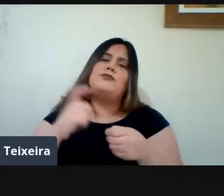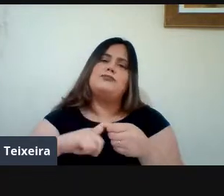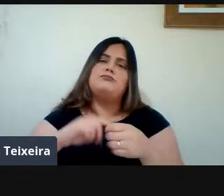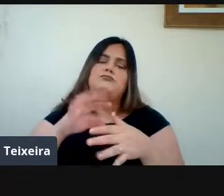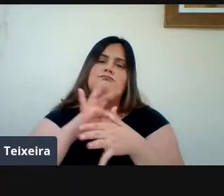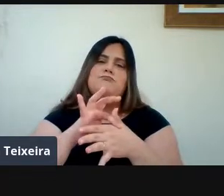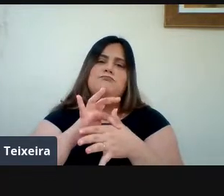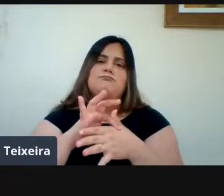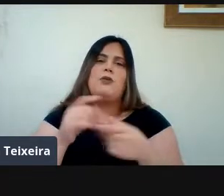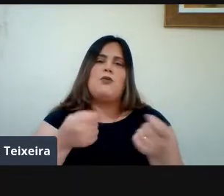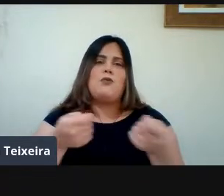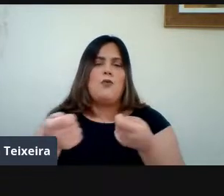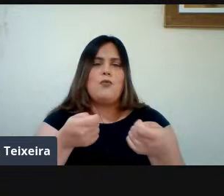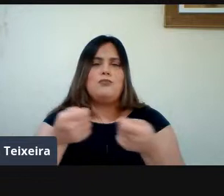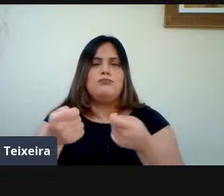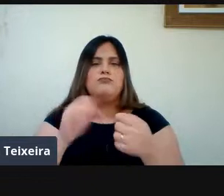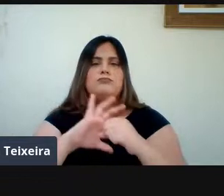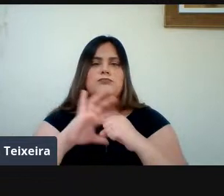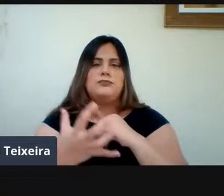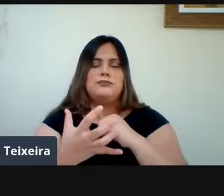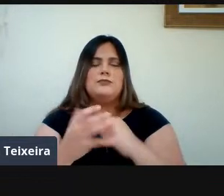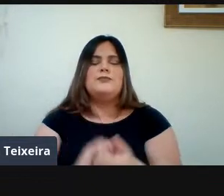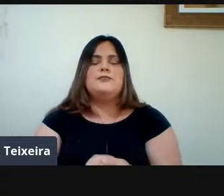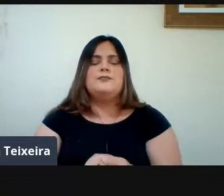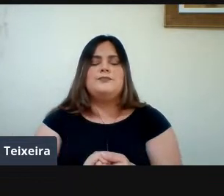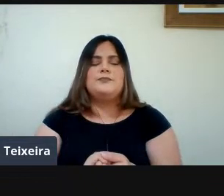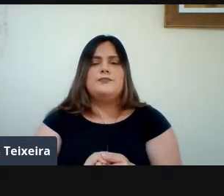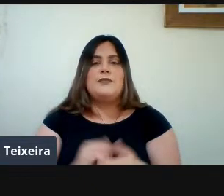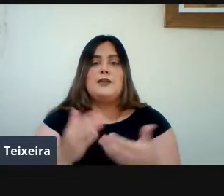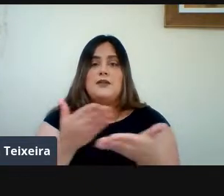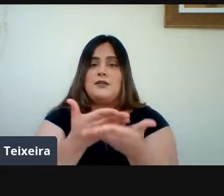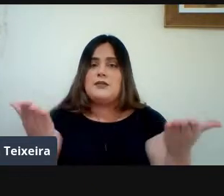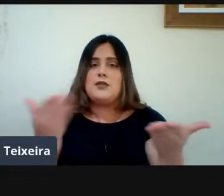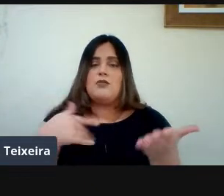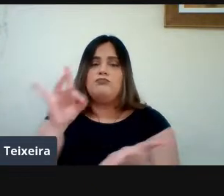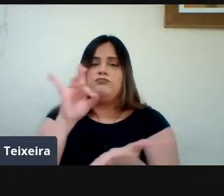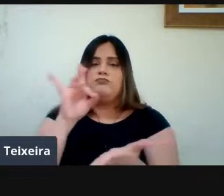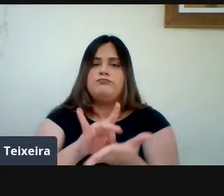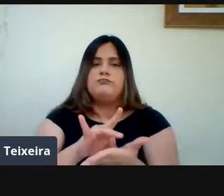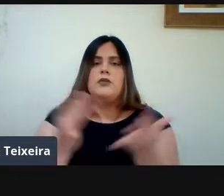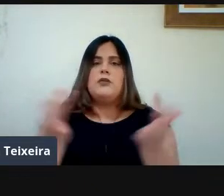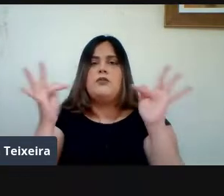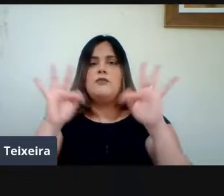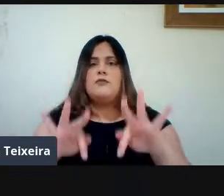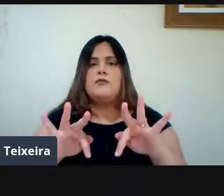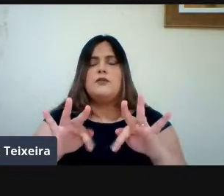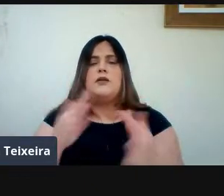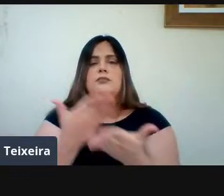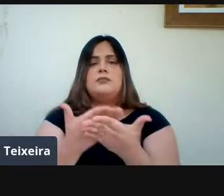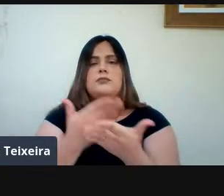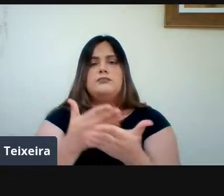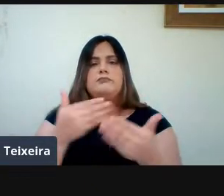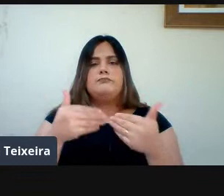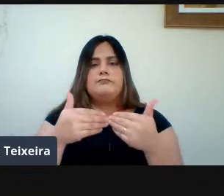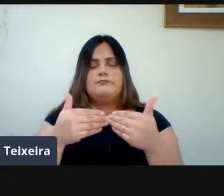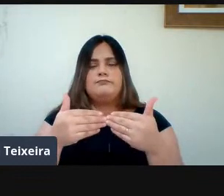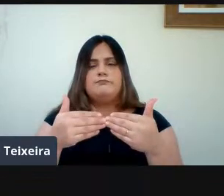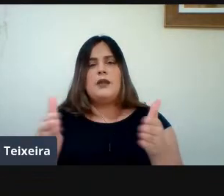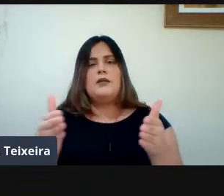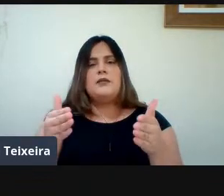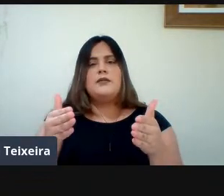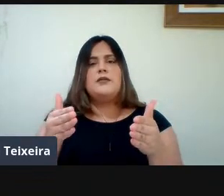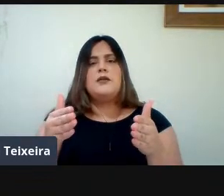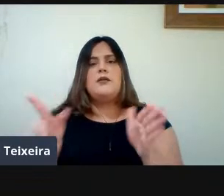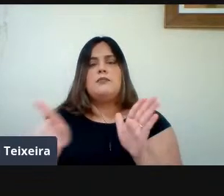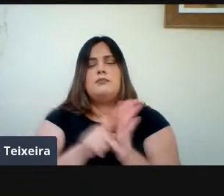Dessa pandemia E assim Eu declaro Encerrado Esse momento Solene Da aula magna Correspondente Ao